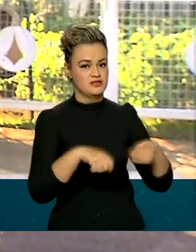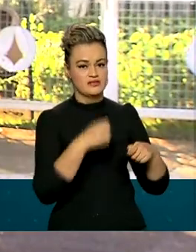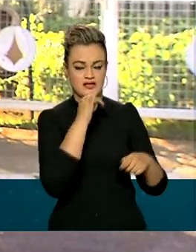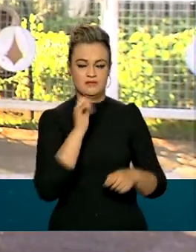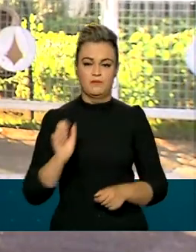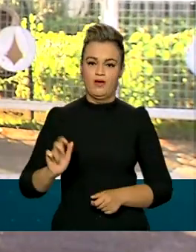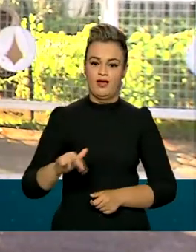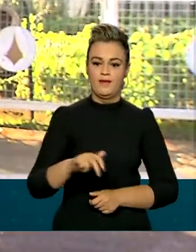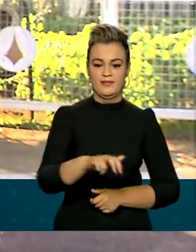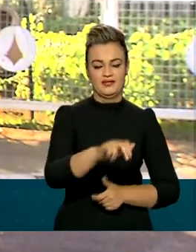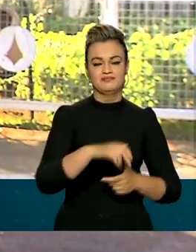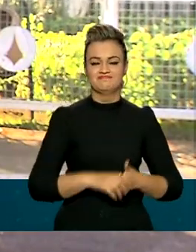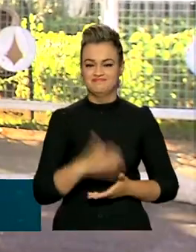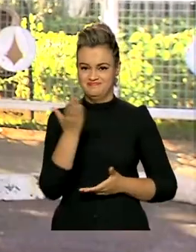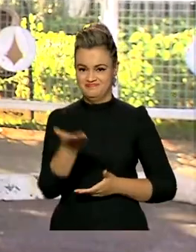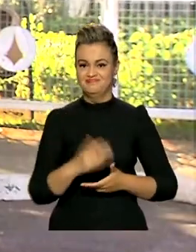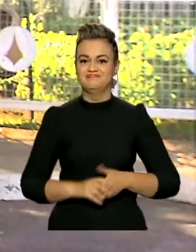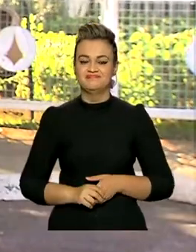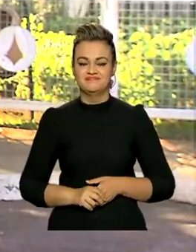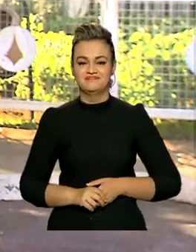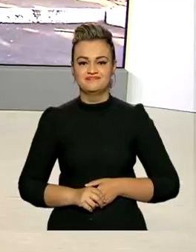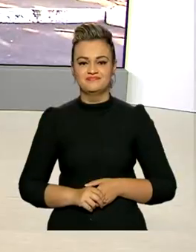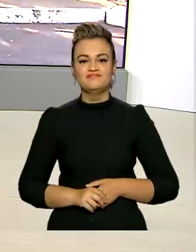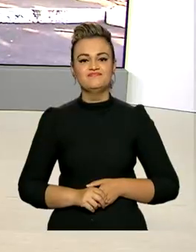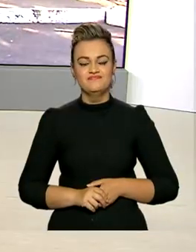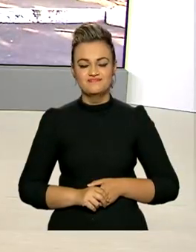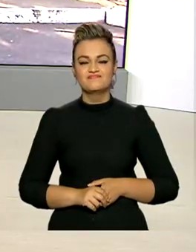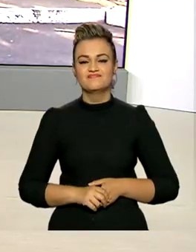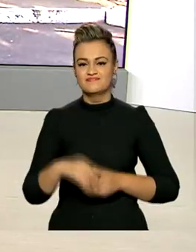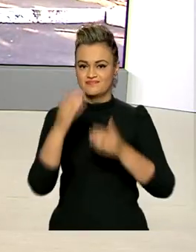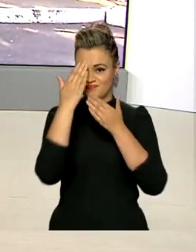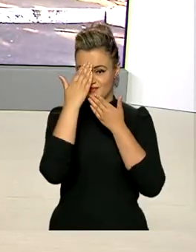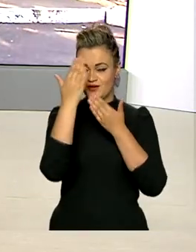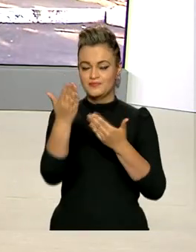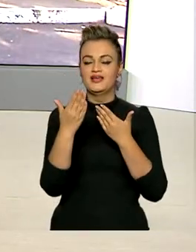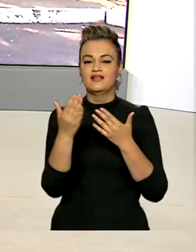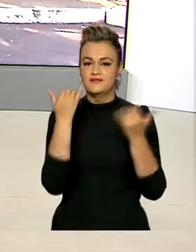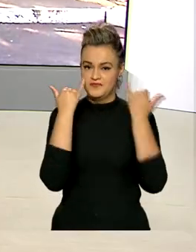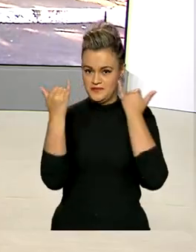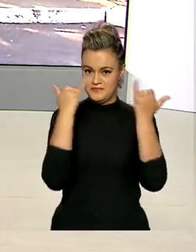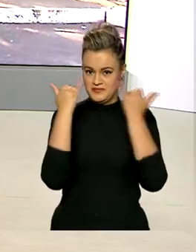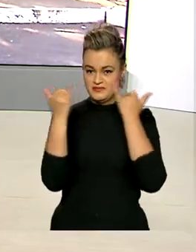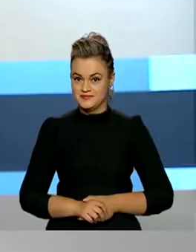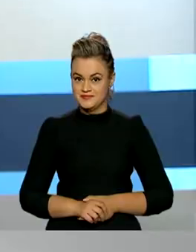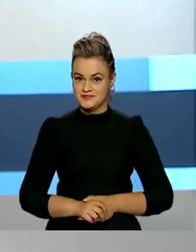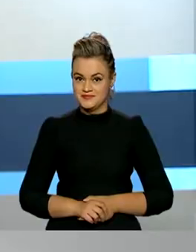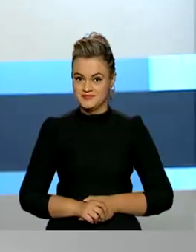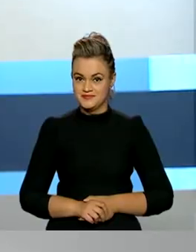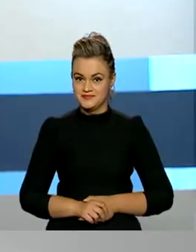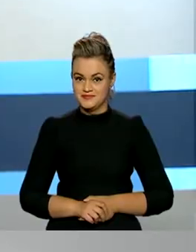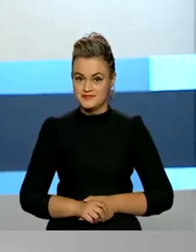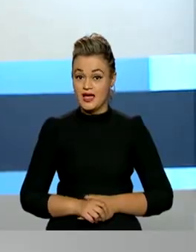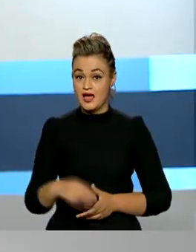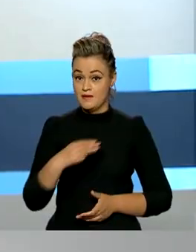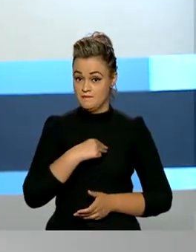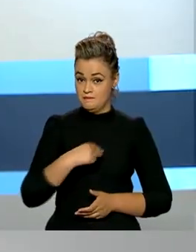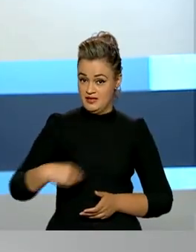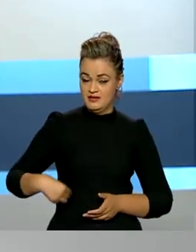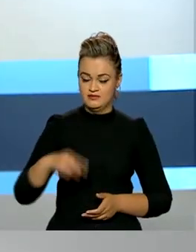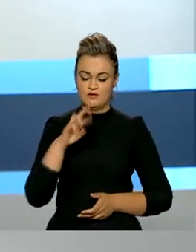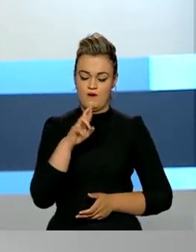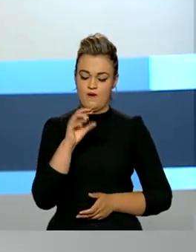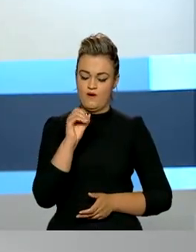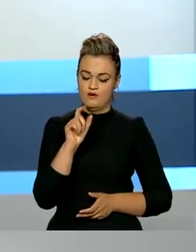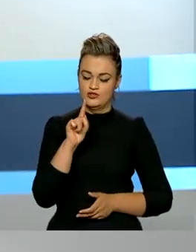caminhada. Eu volto com você aí no estúdio, Renata. Tá certo, Ana Luísa. Muito obrigada pelas suas informações ao vivo. E o ministro do Desenvolvimento